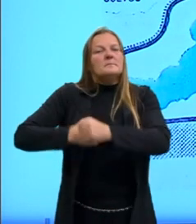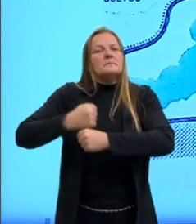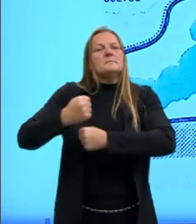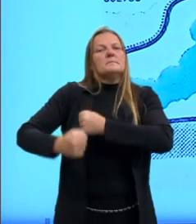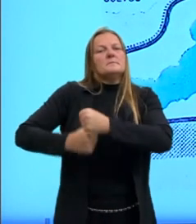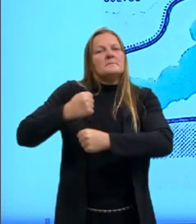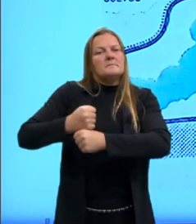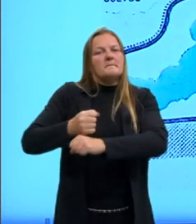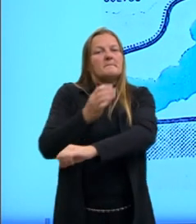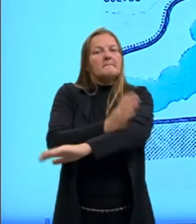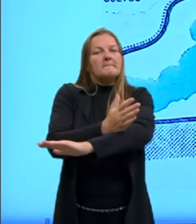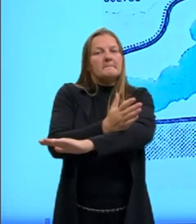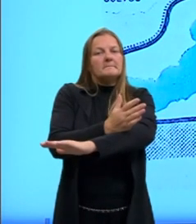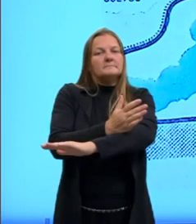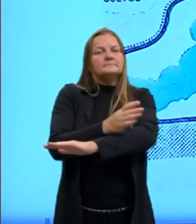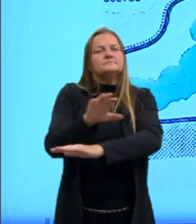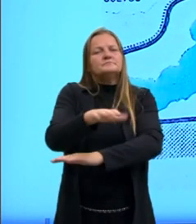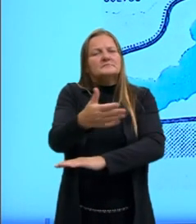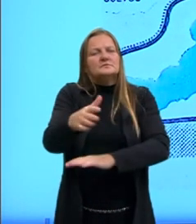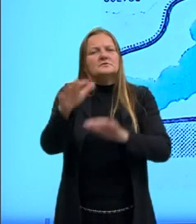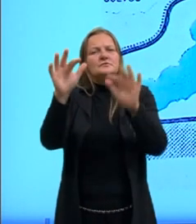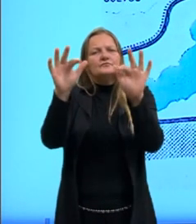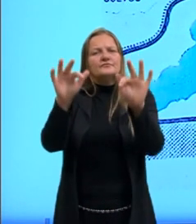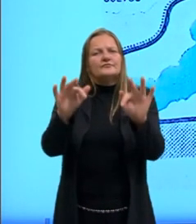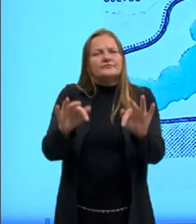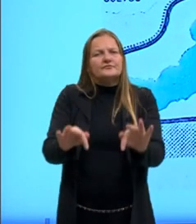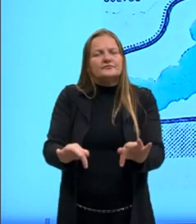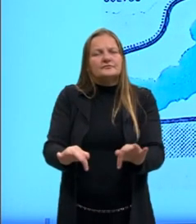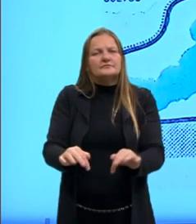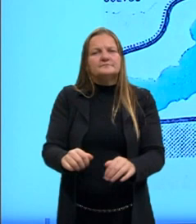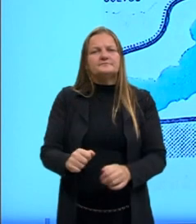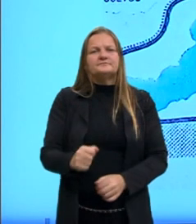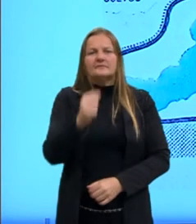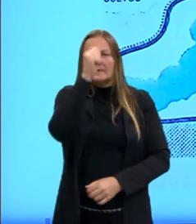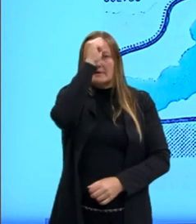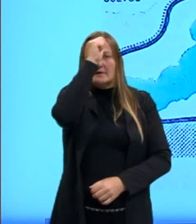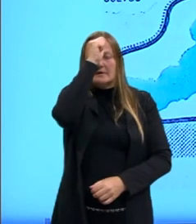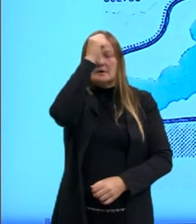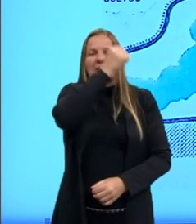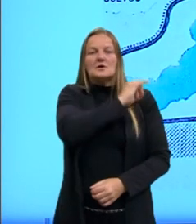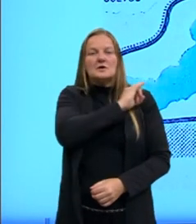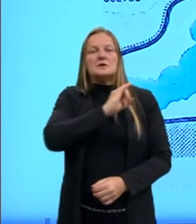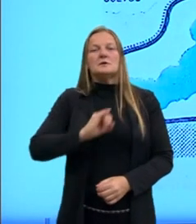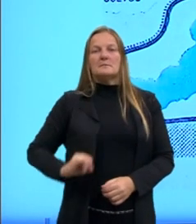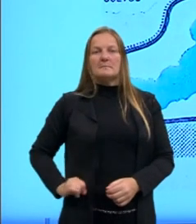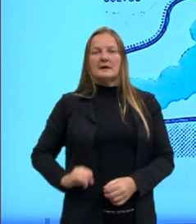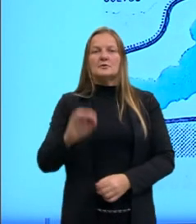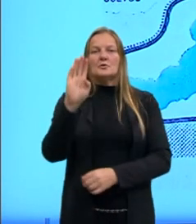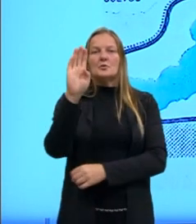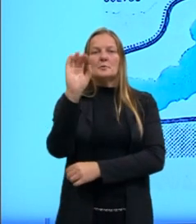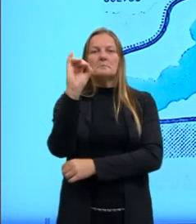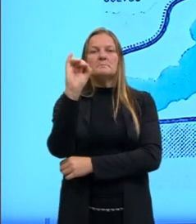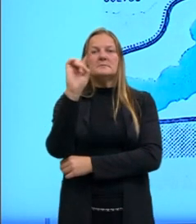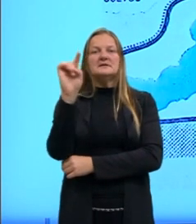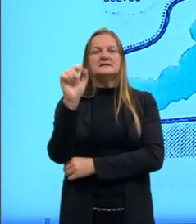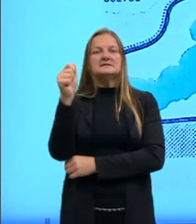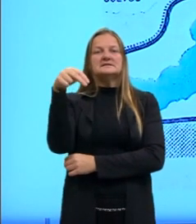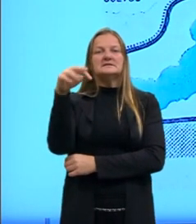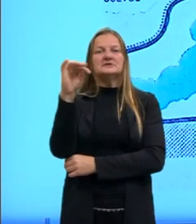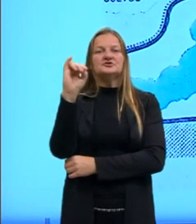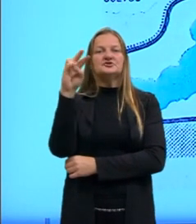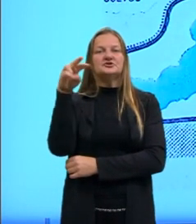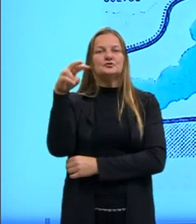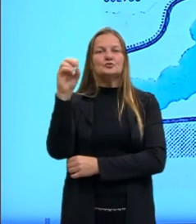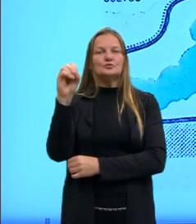Idade Média vai acabar quando cair o Império Bizantino, quando cair a cidade principal, o centro do Império